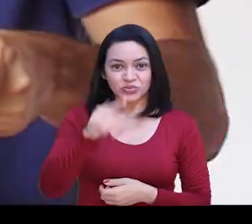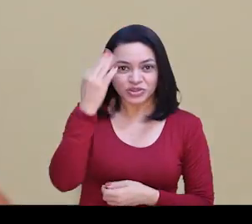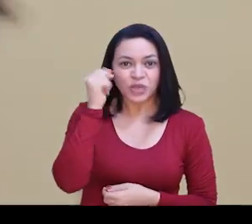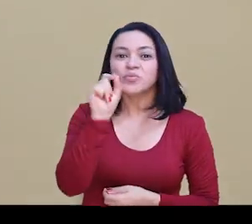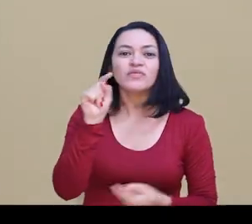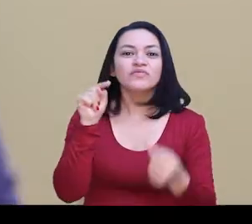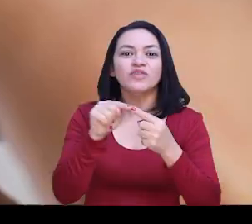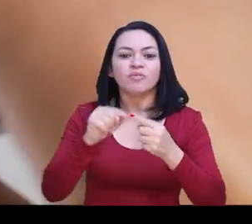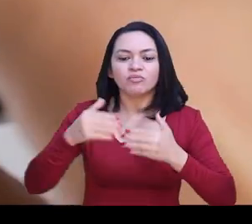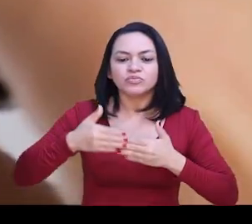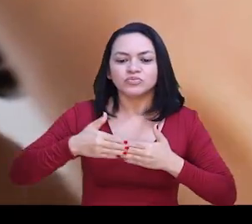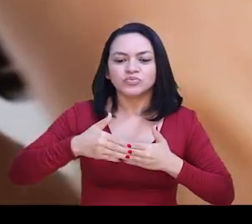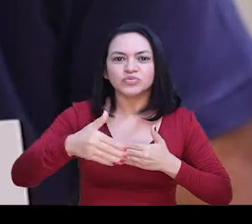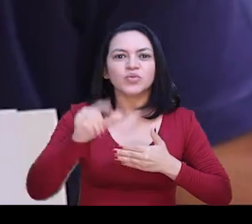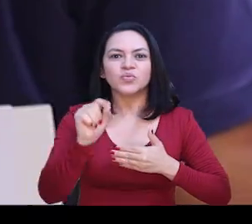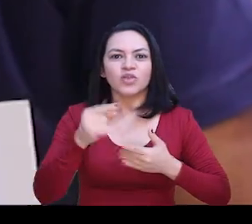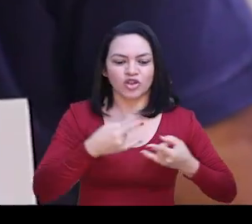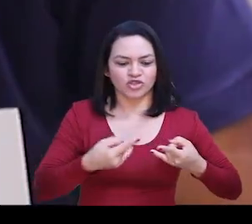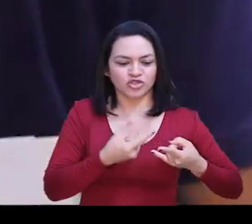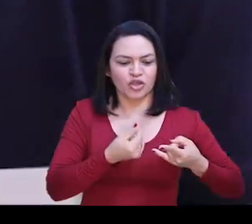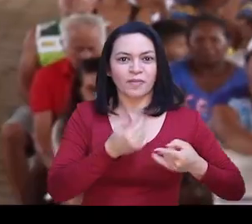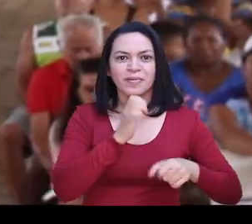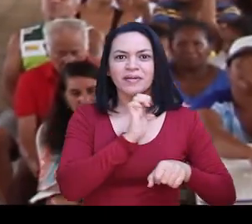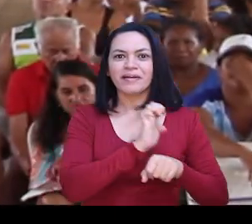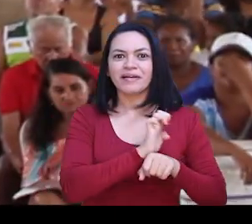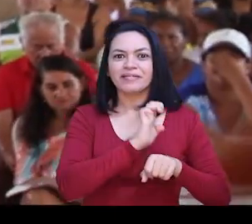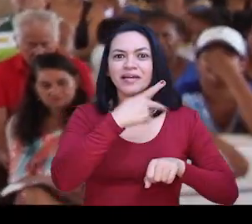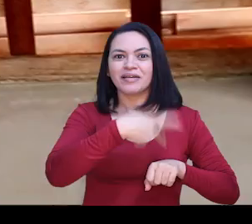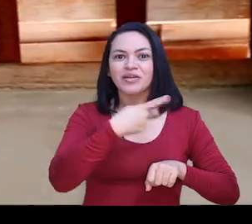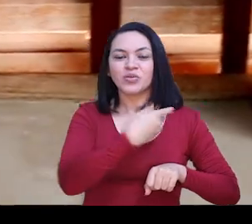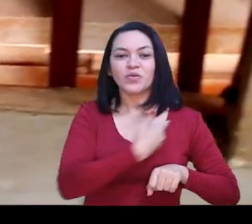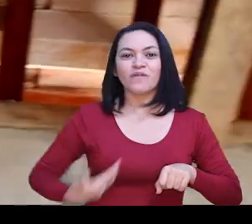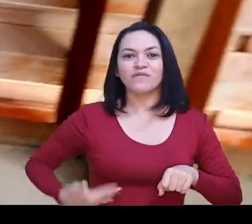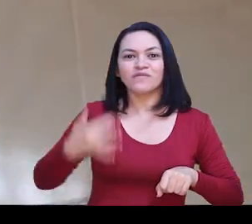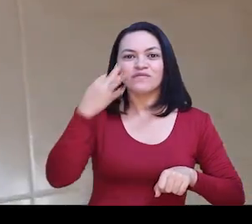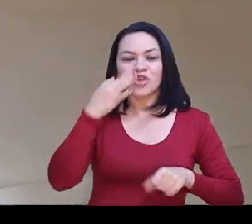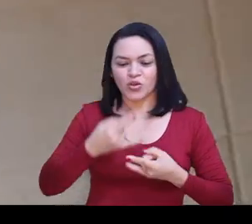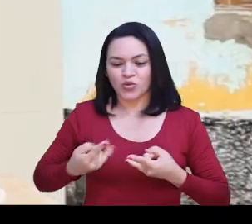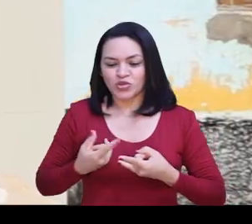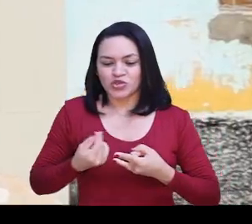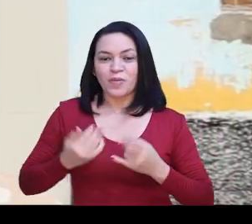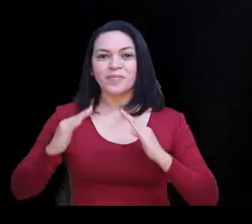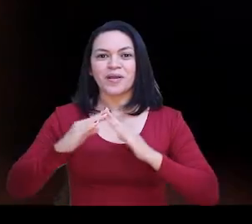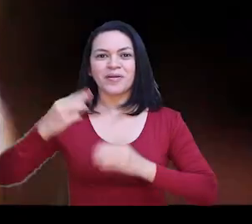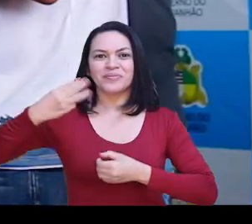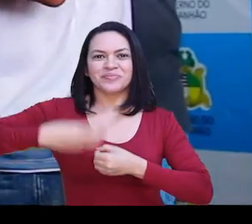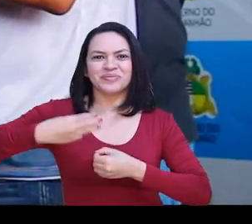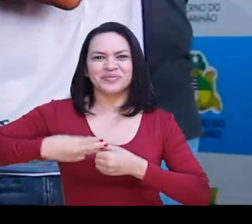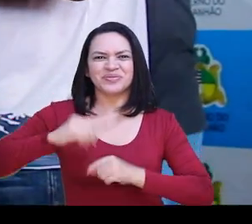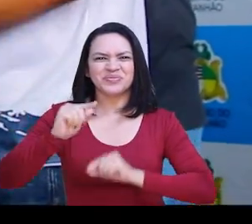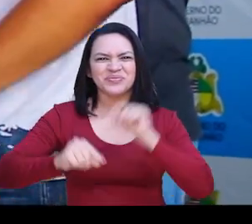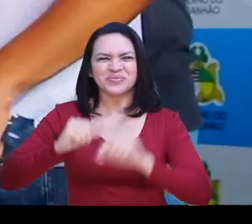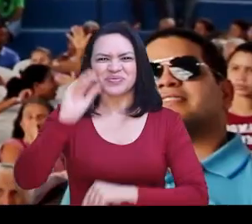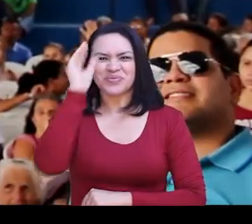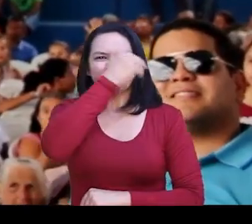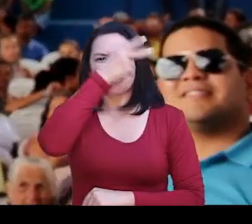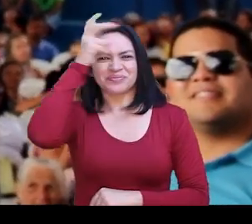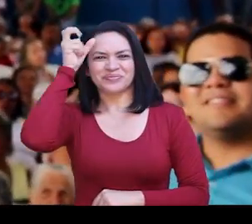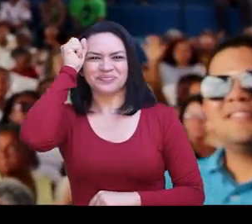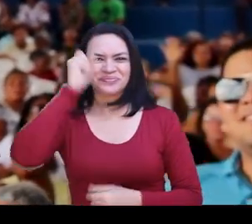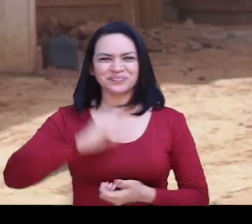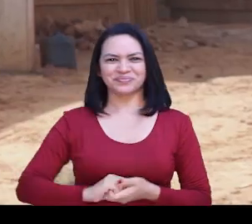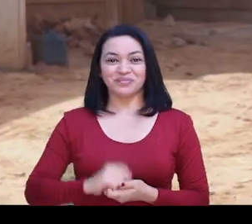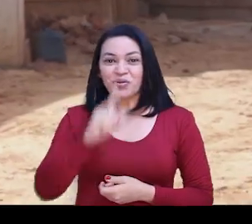sabe o que vai combinar daqui pra frente? O cheque Minha Casa Estadual do governador Flávio Dino com o cheque Minha Casa Municipal do Rubens